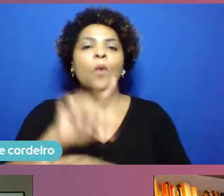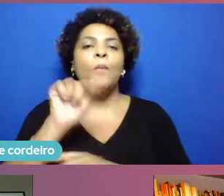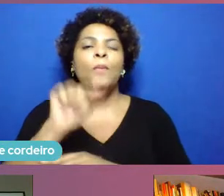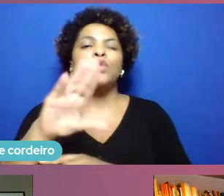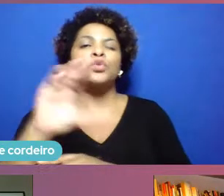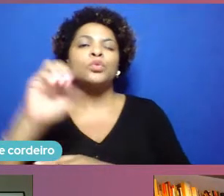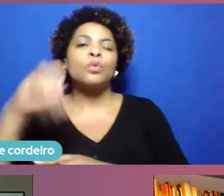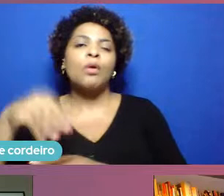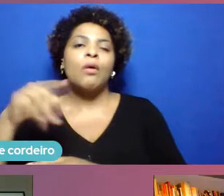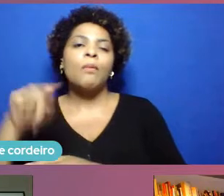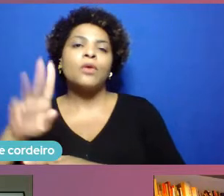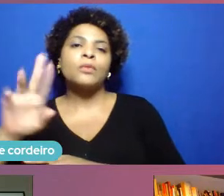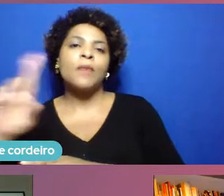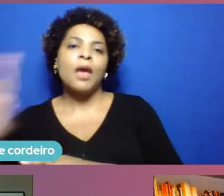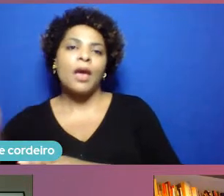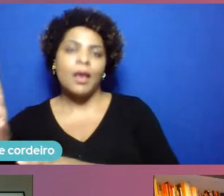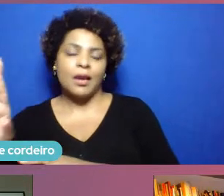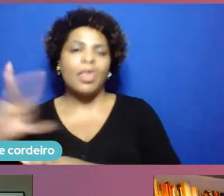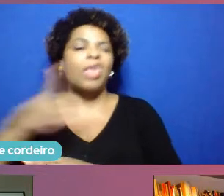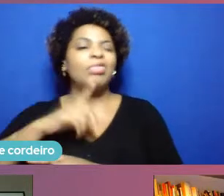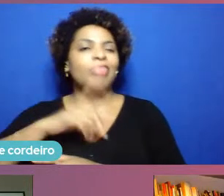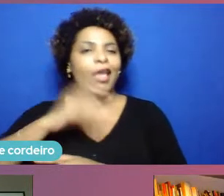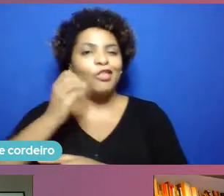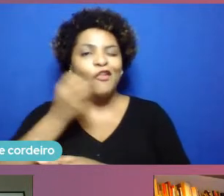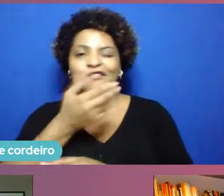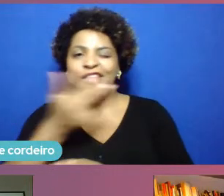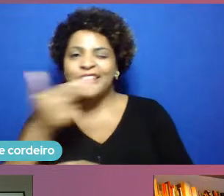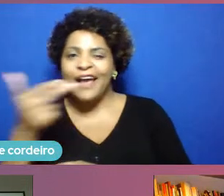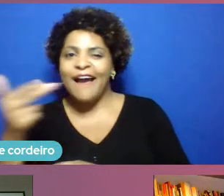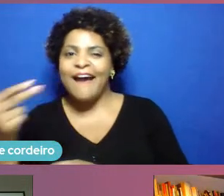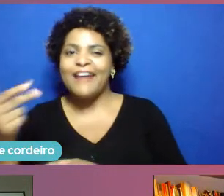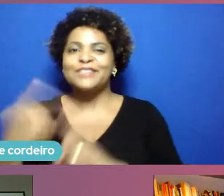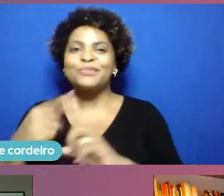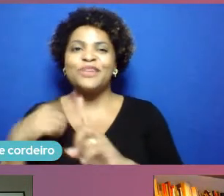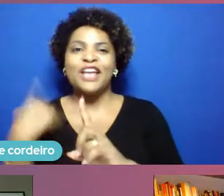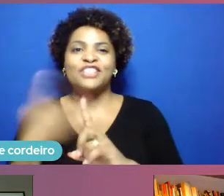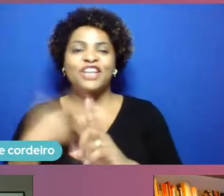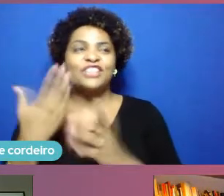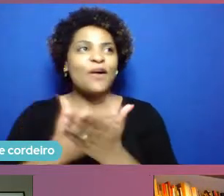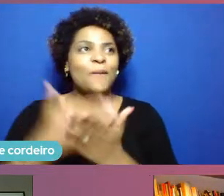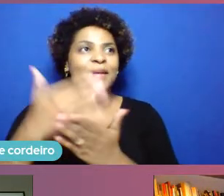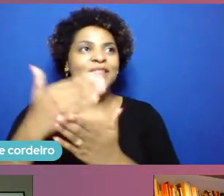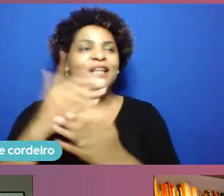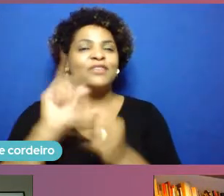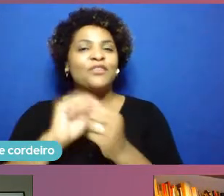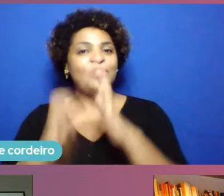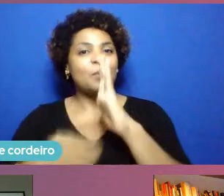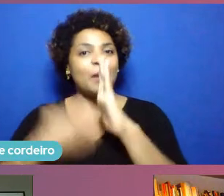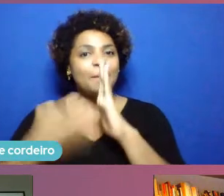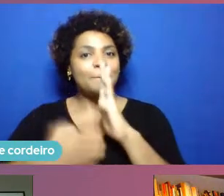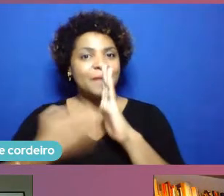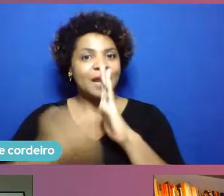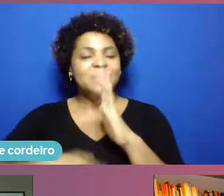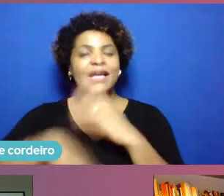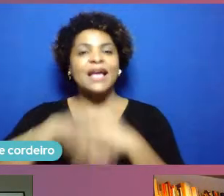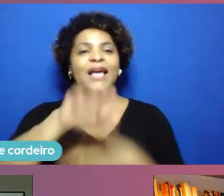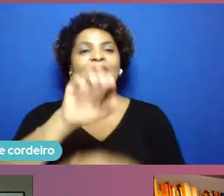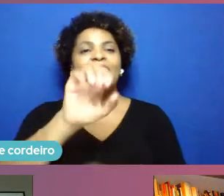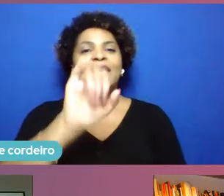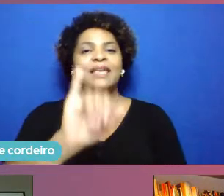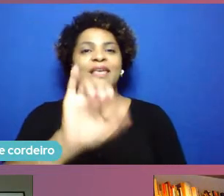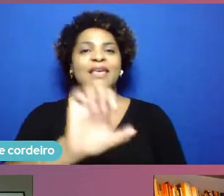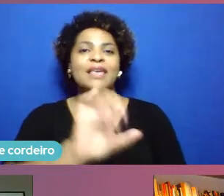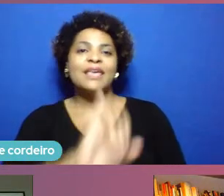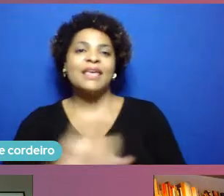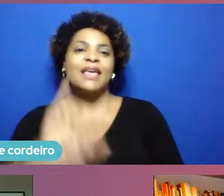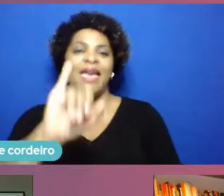gente está inclusive no processo de fundação de um instituto de educação para a inovação chama IEI bem recifense o